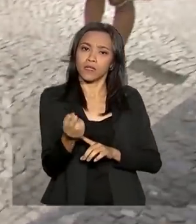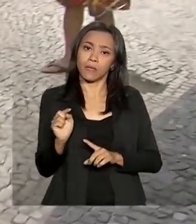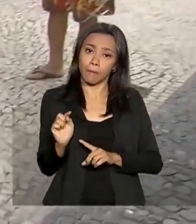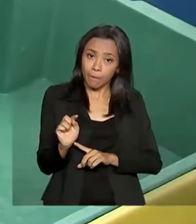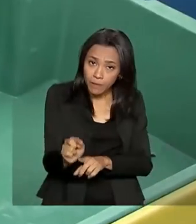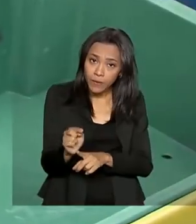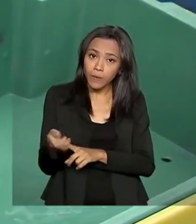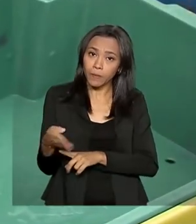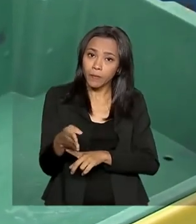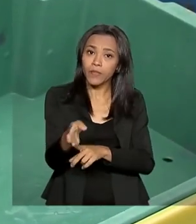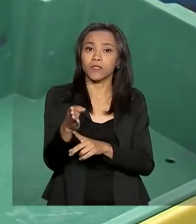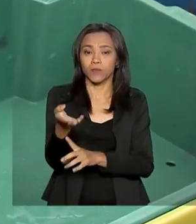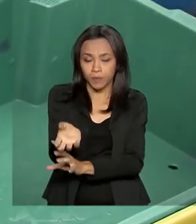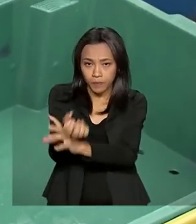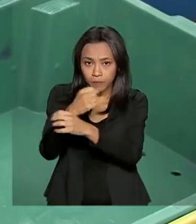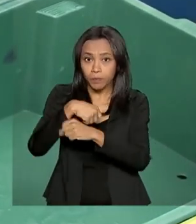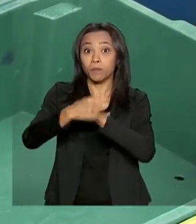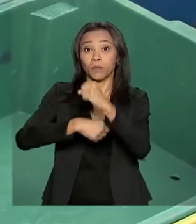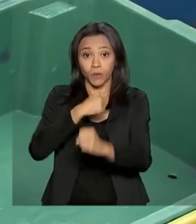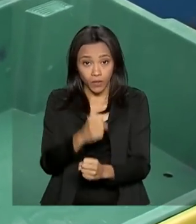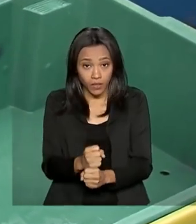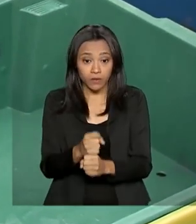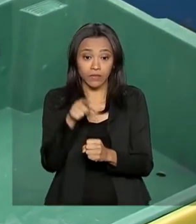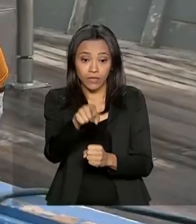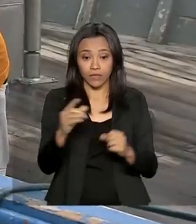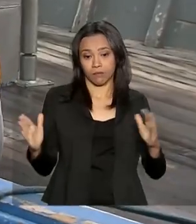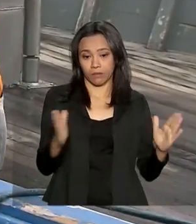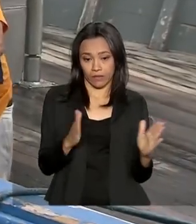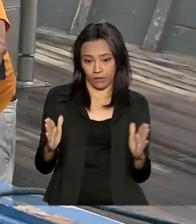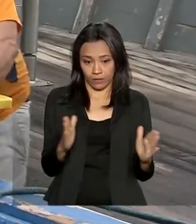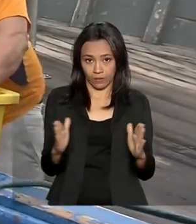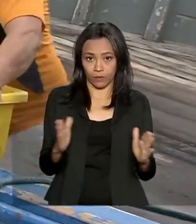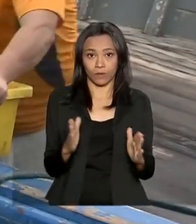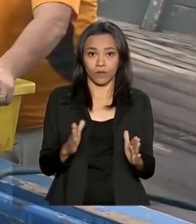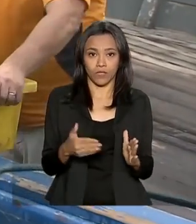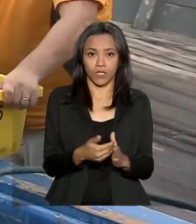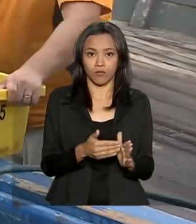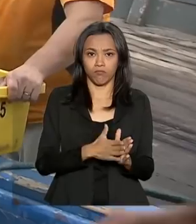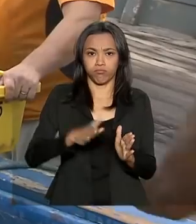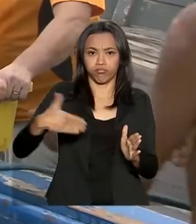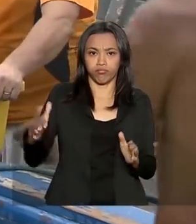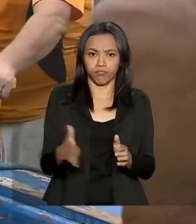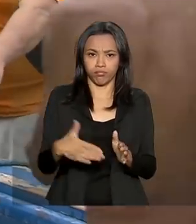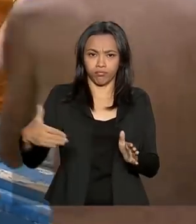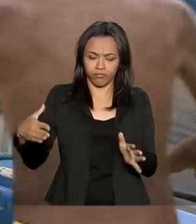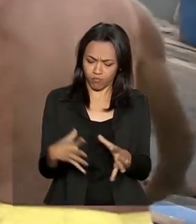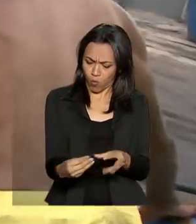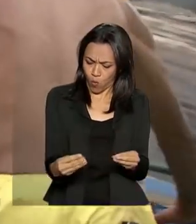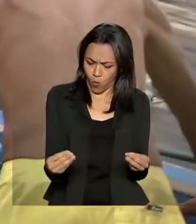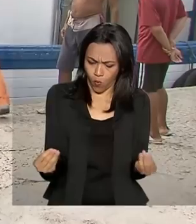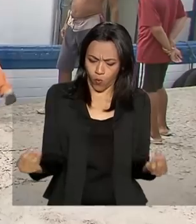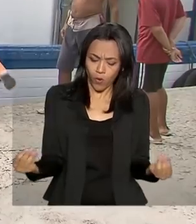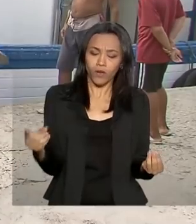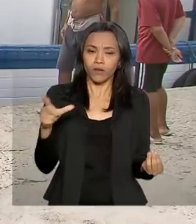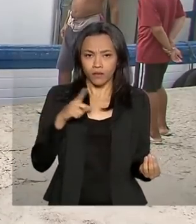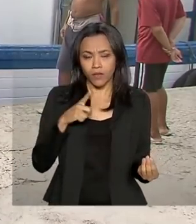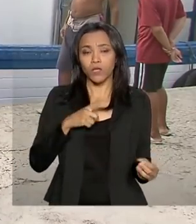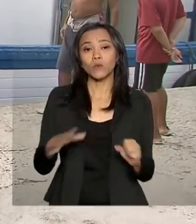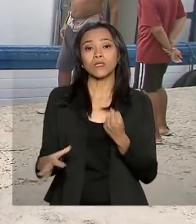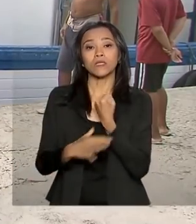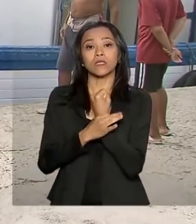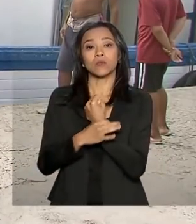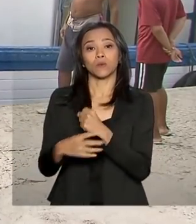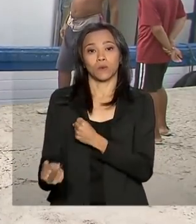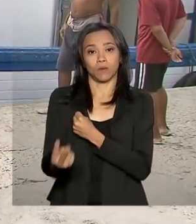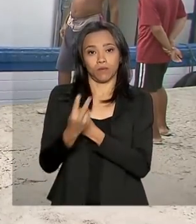pescado por ano. Durante o período de reprodução das espécies, é concedido aos pescadores artesanais o seguro defeso. A partir de